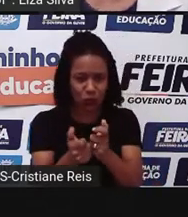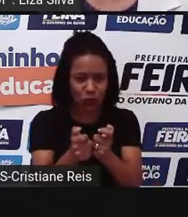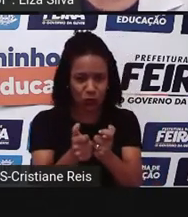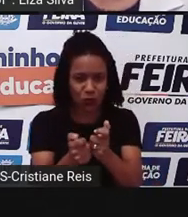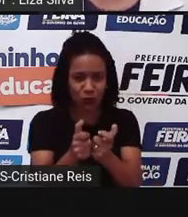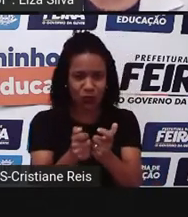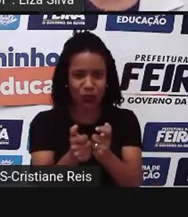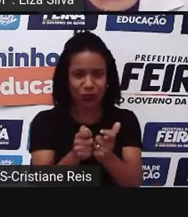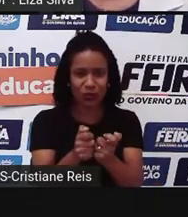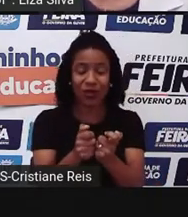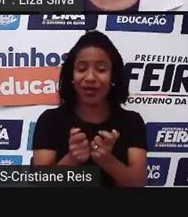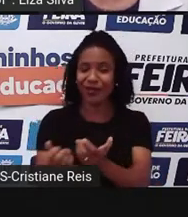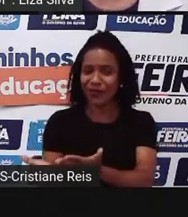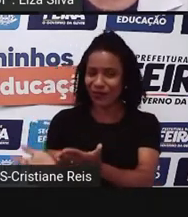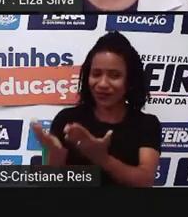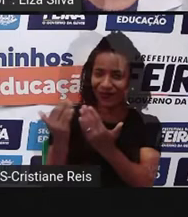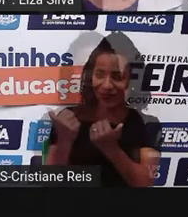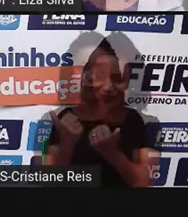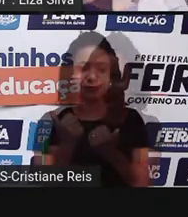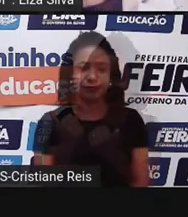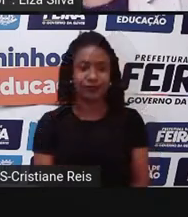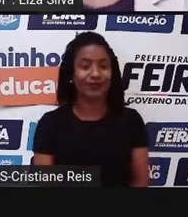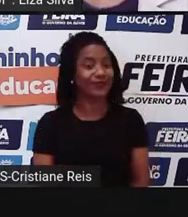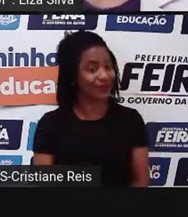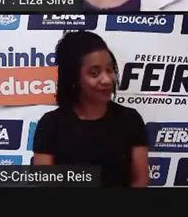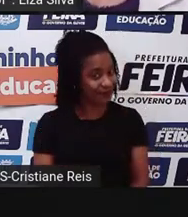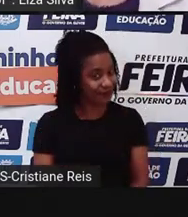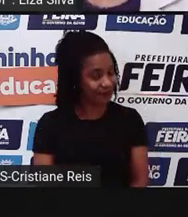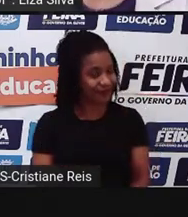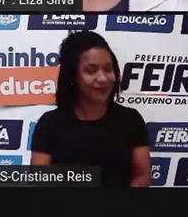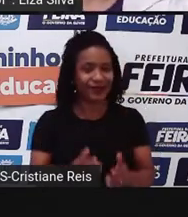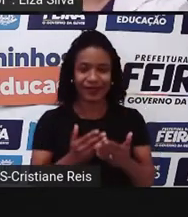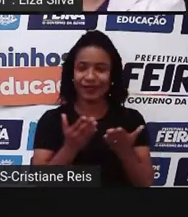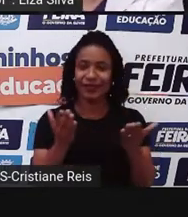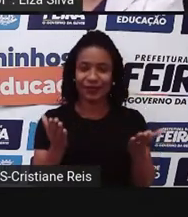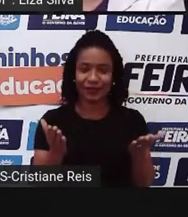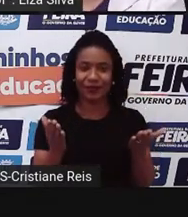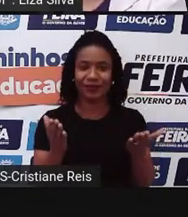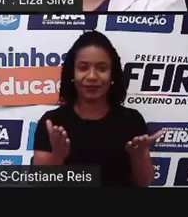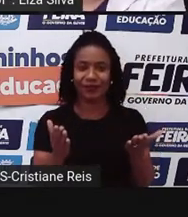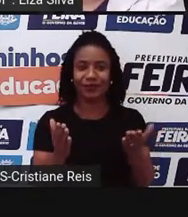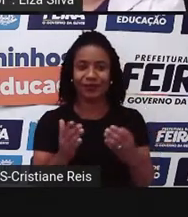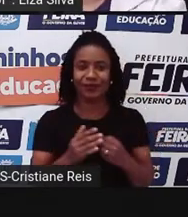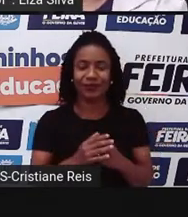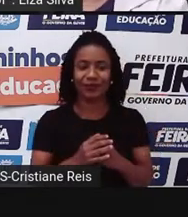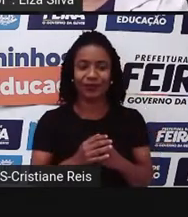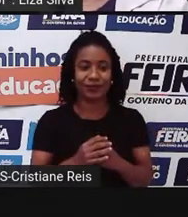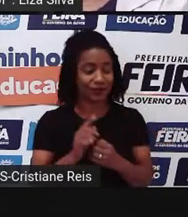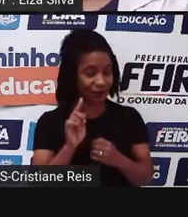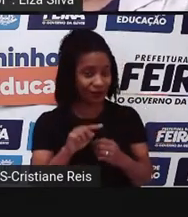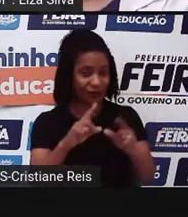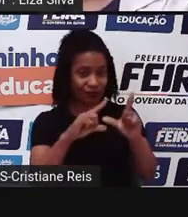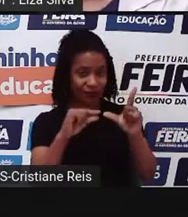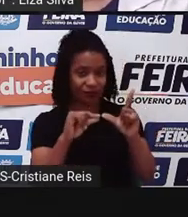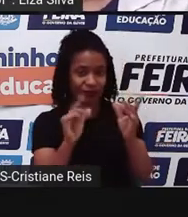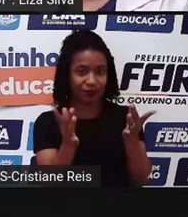Let's do this. Vamos fazer isto? Então, ao acessar o link,